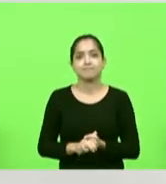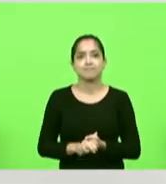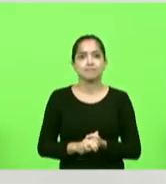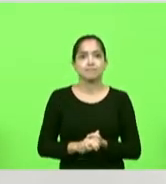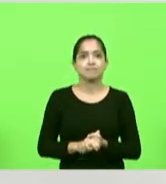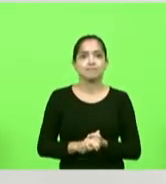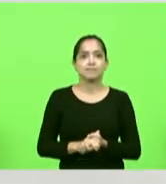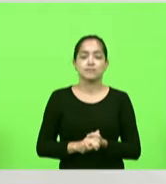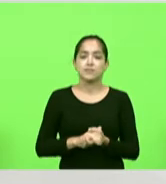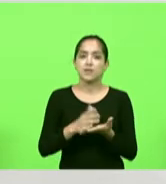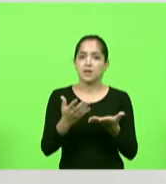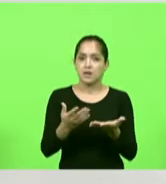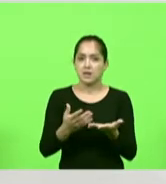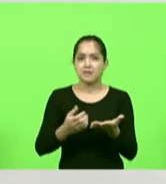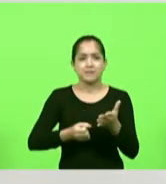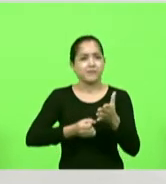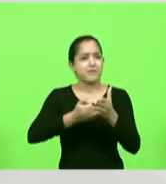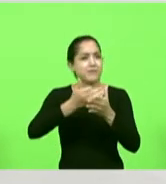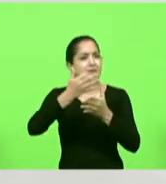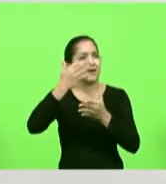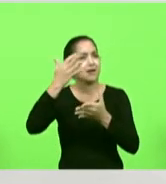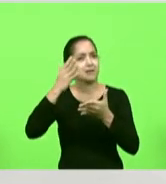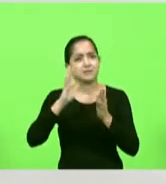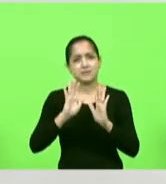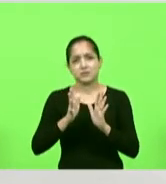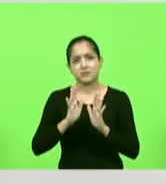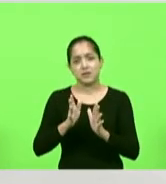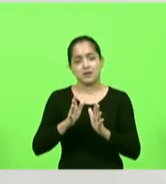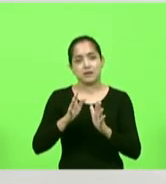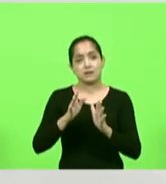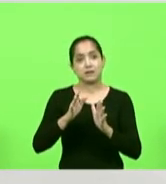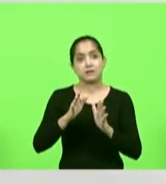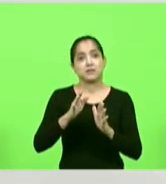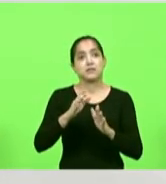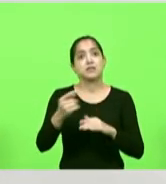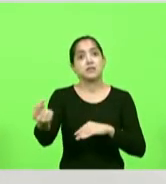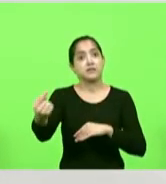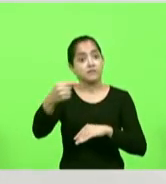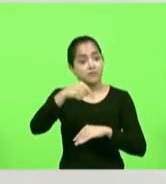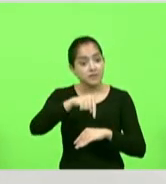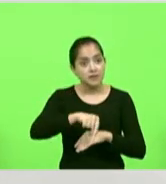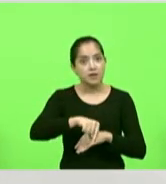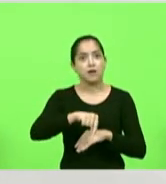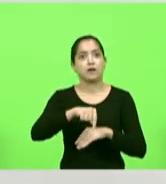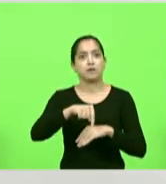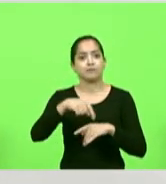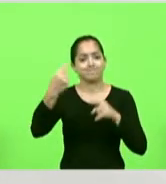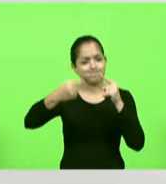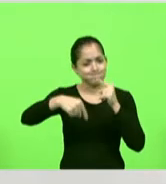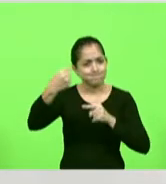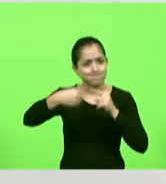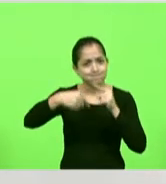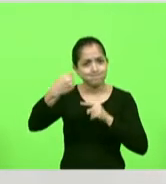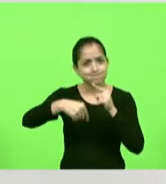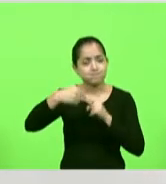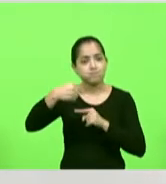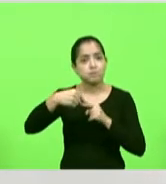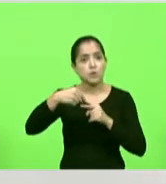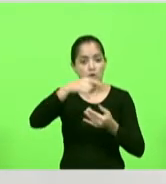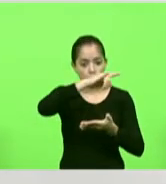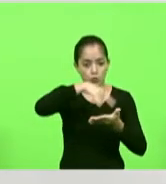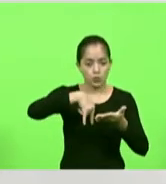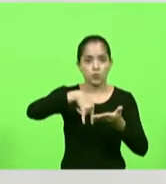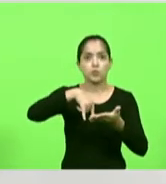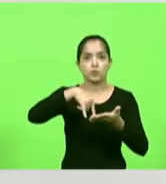Eu tenho vários casos em Santa Catarina que chegaram ao nosso gabinete de pessoas que estão nesta briga, porque no atestado de óbito saiu